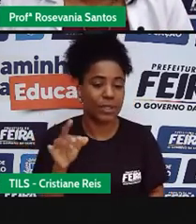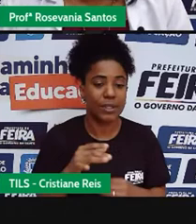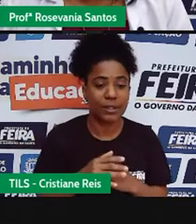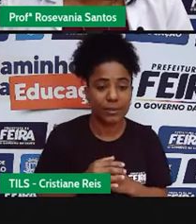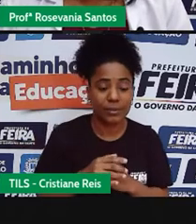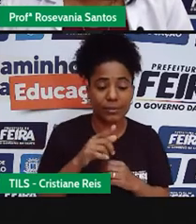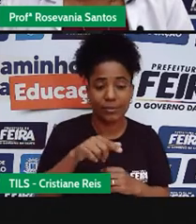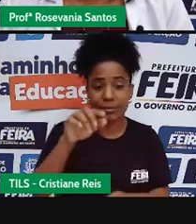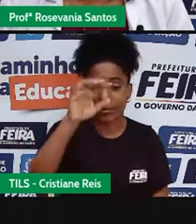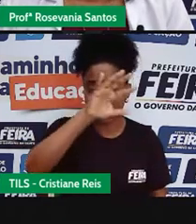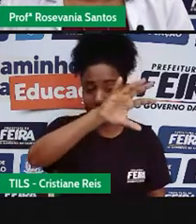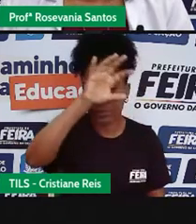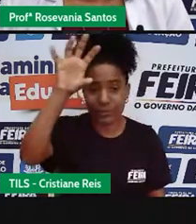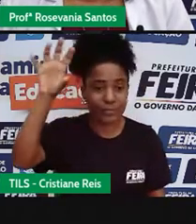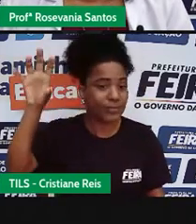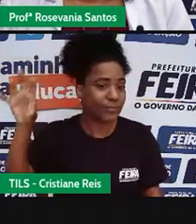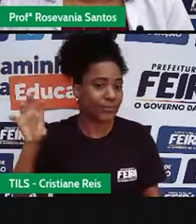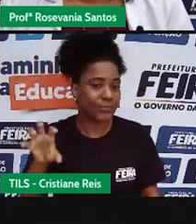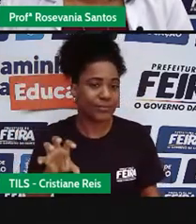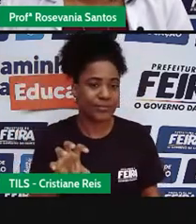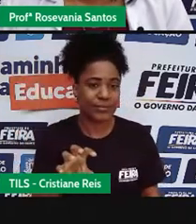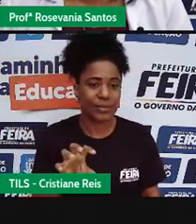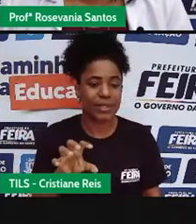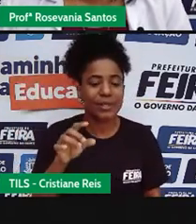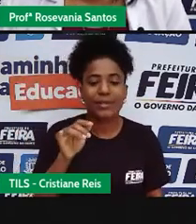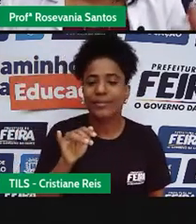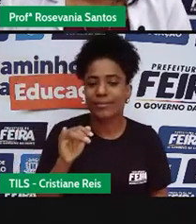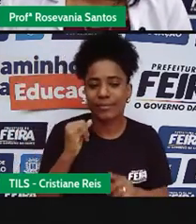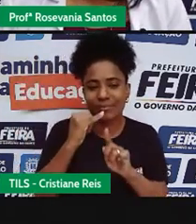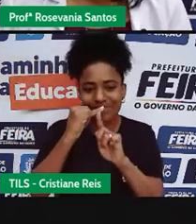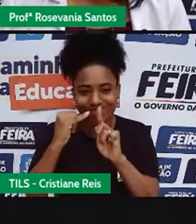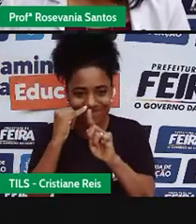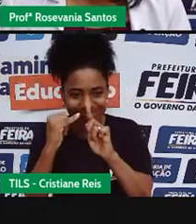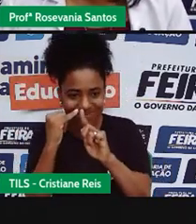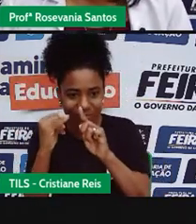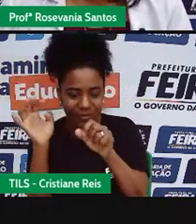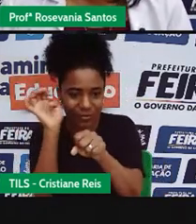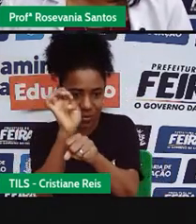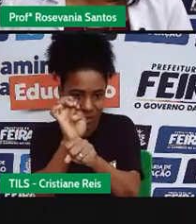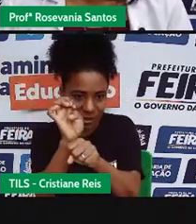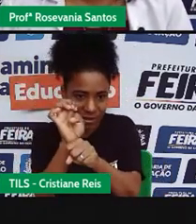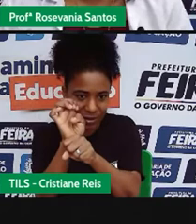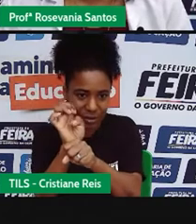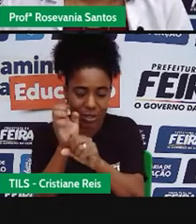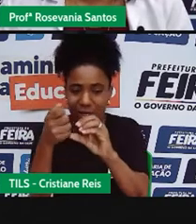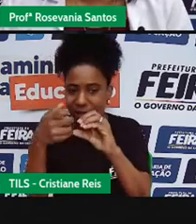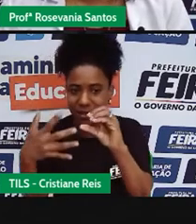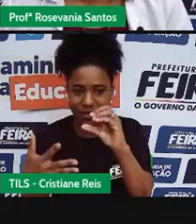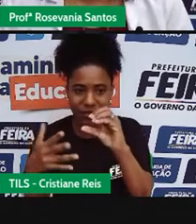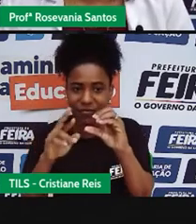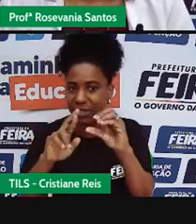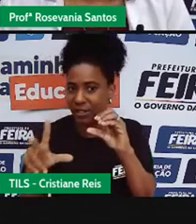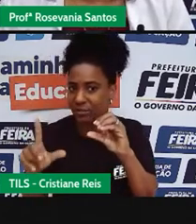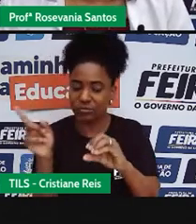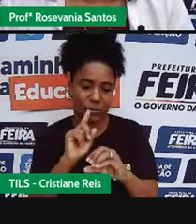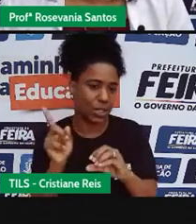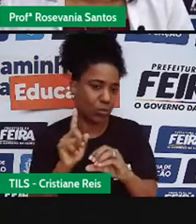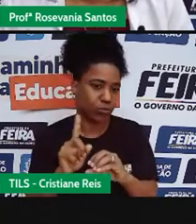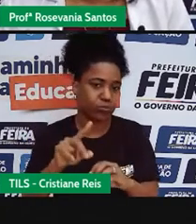região aqui que eu vou ter um pedacinho dele em outra, né, em outra característica, não é, não.